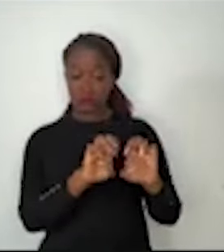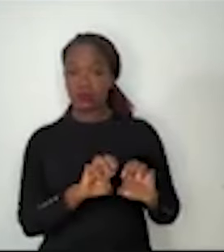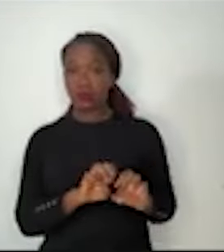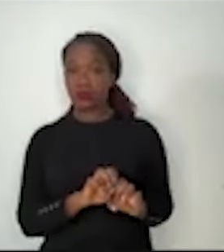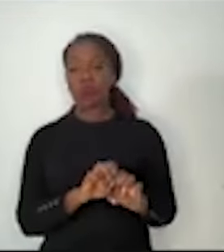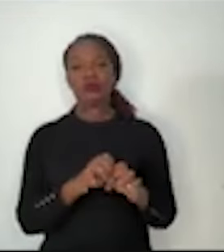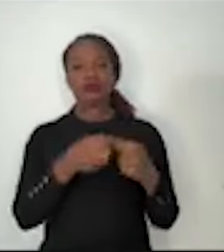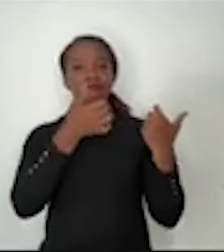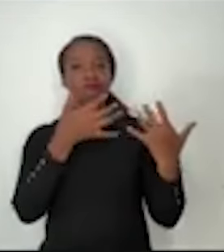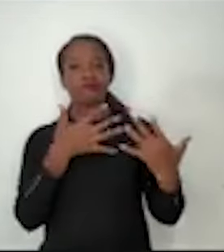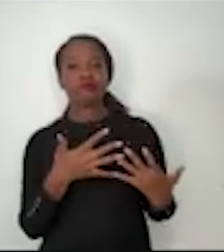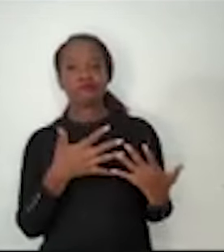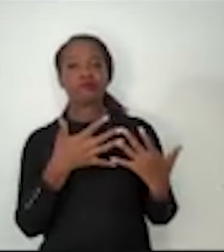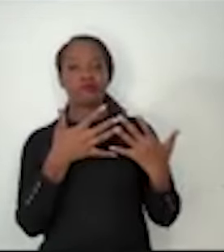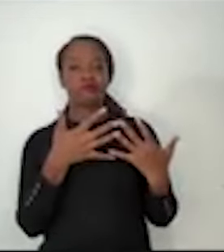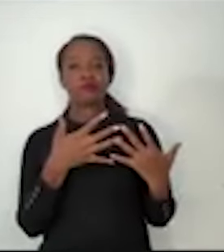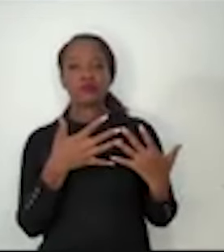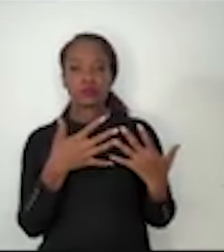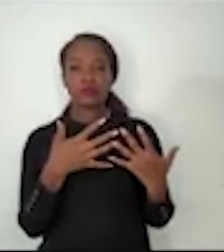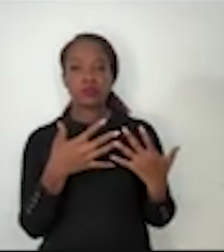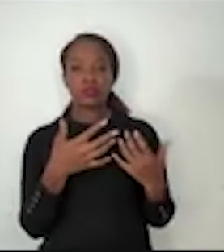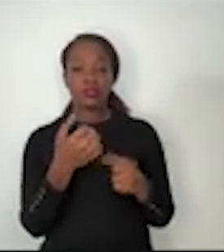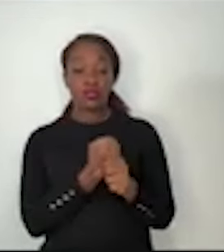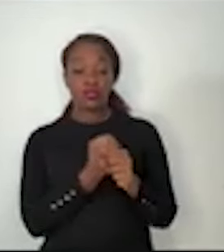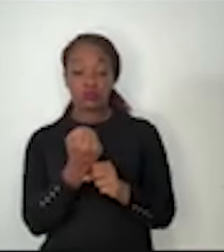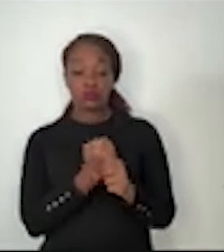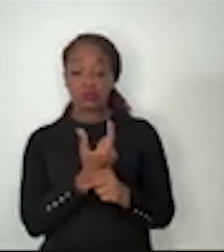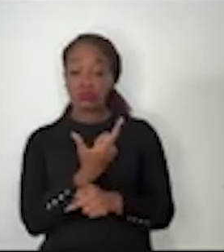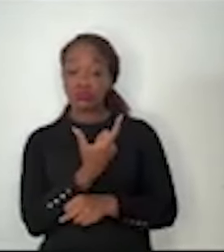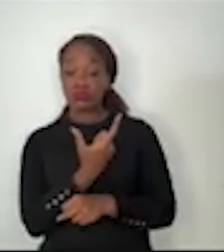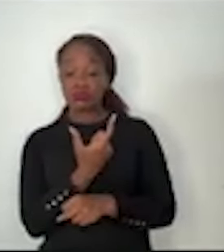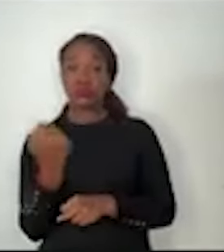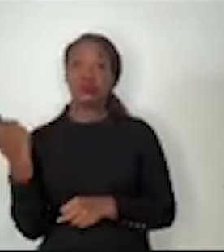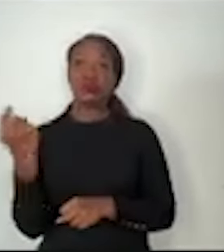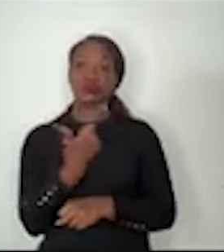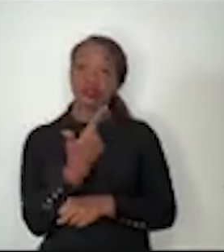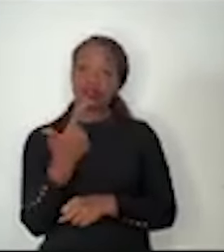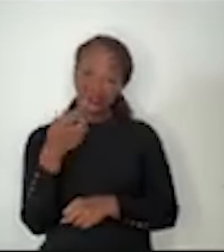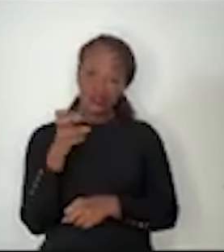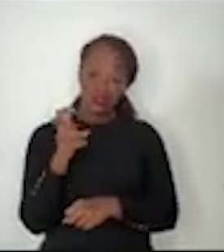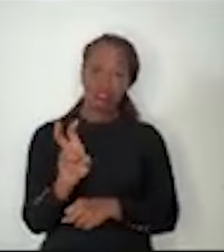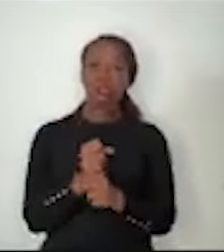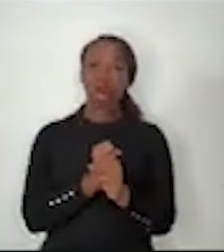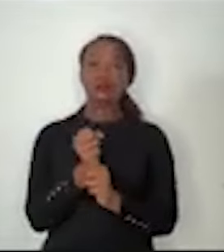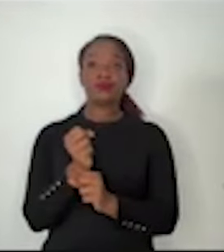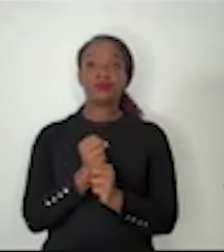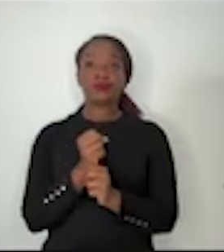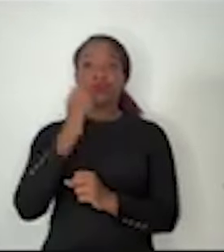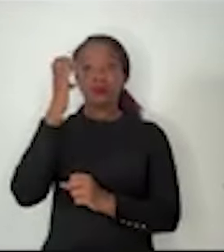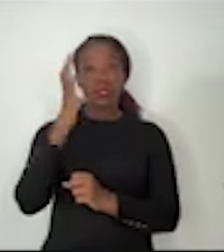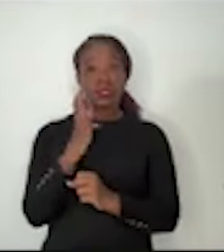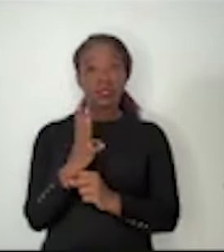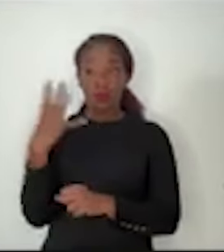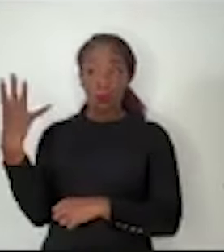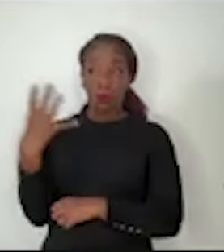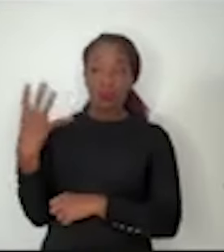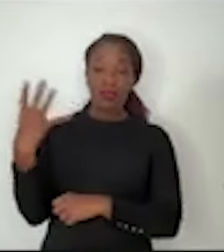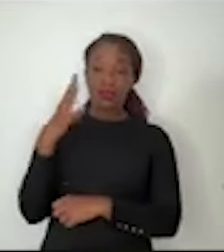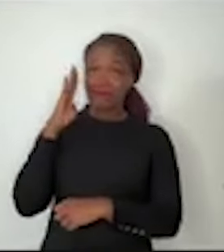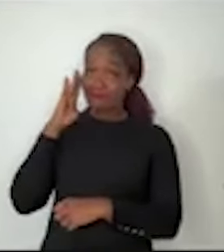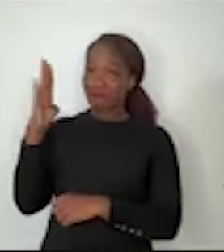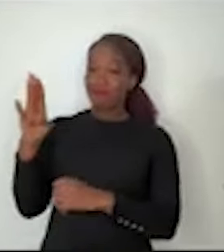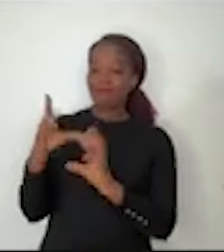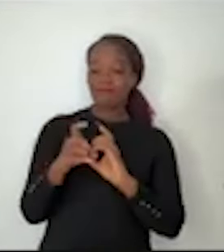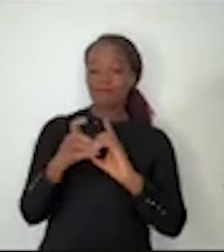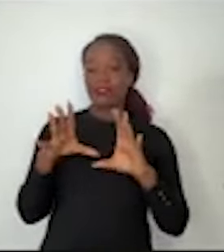superestrutura em 200 anos 215 anos o Brasil se tornou a quarta maior democracia do mundo e